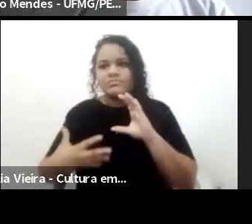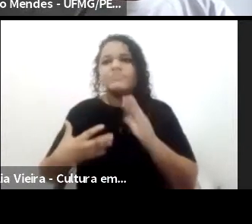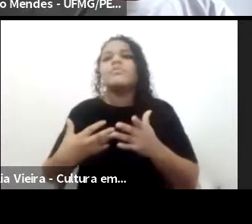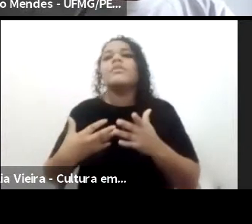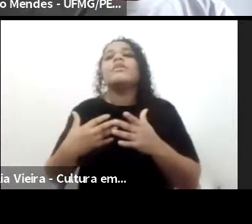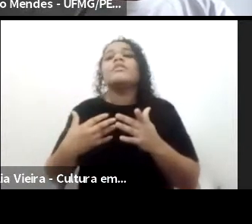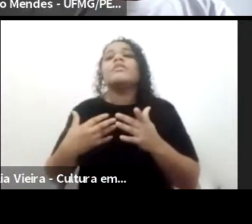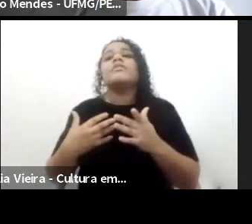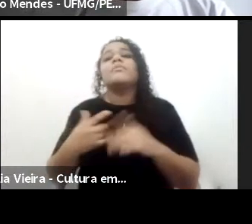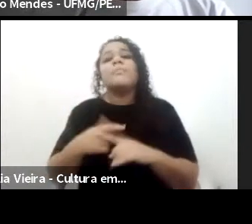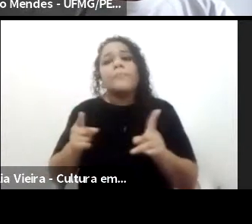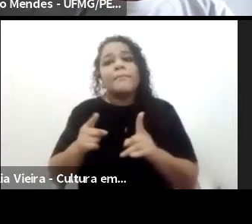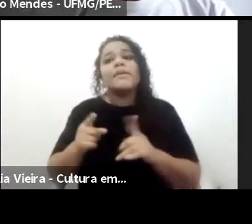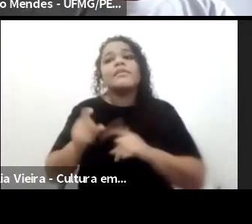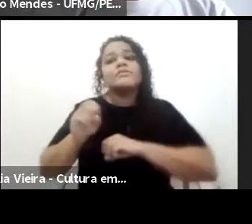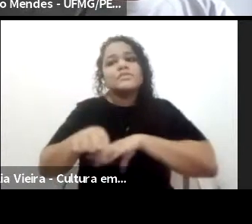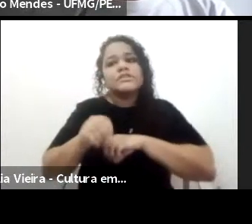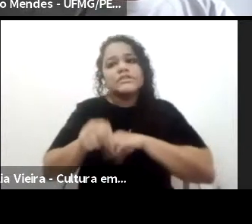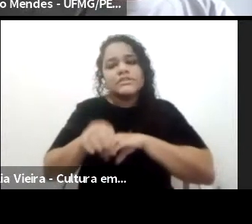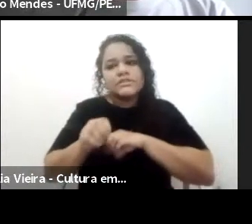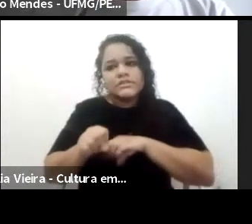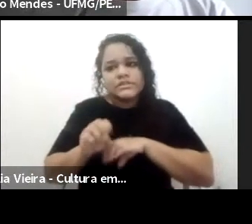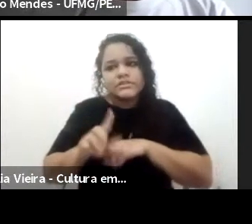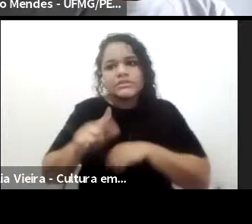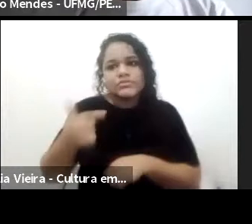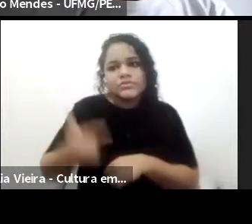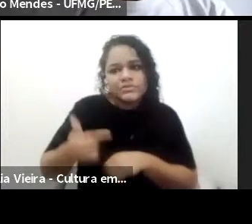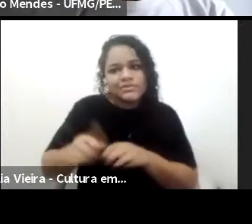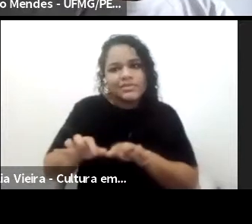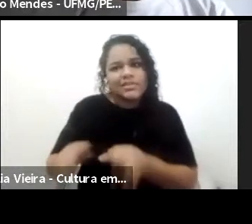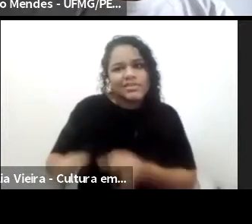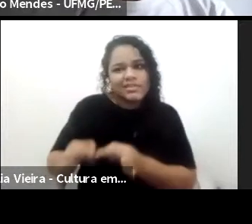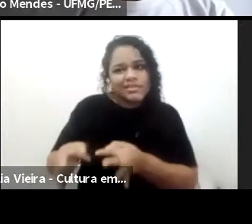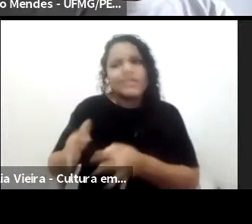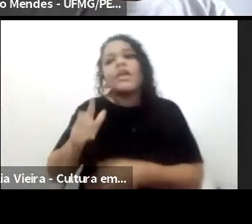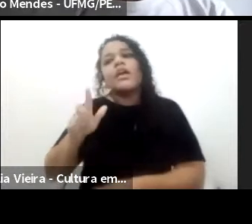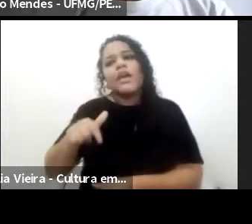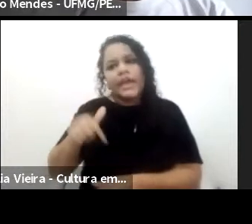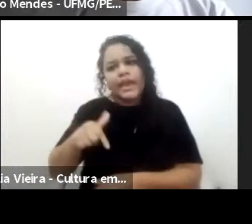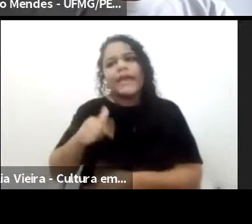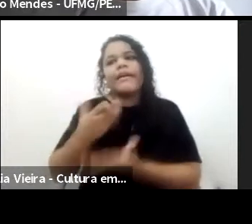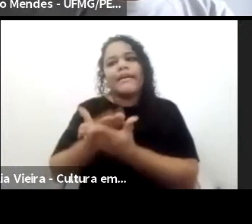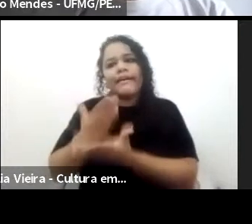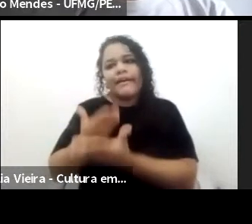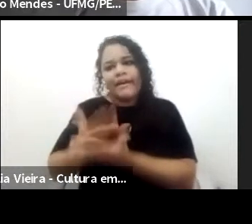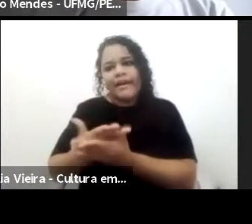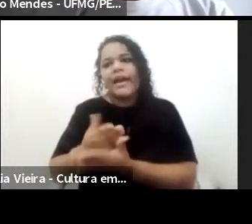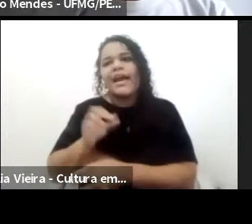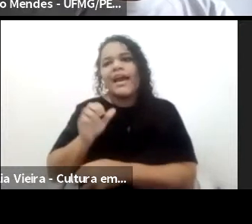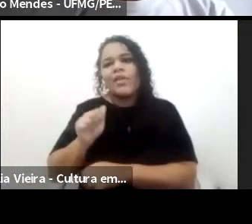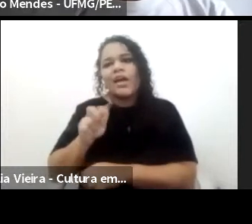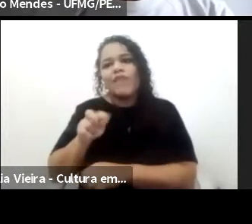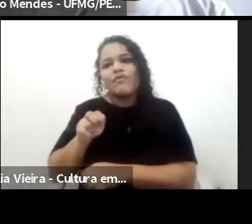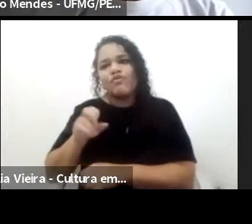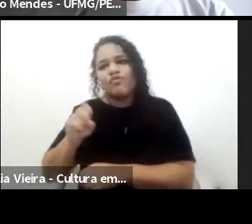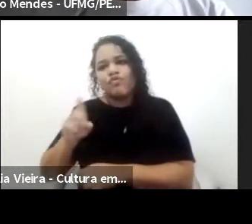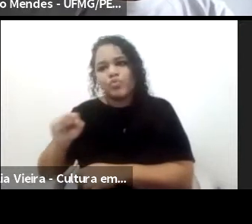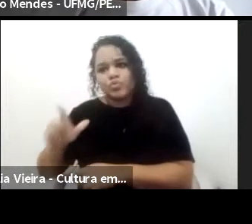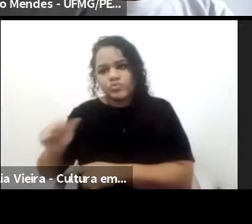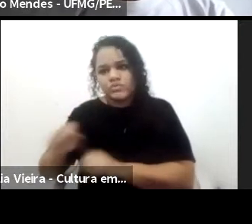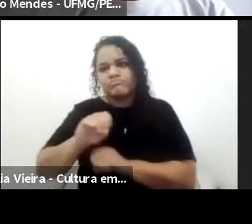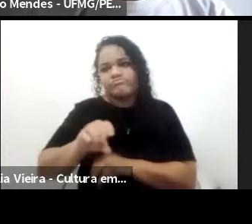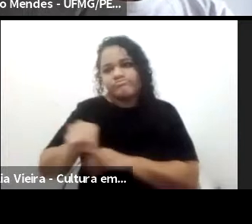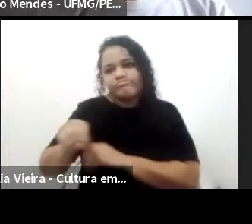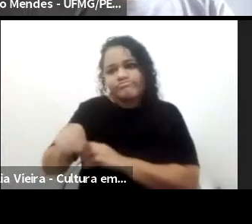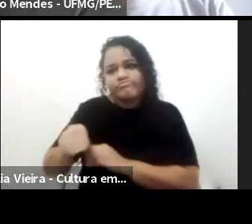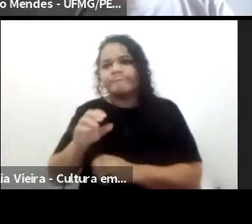muitos espaços vai continuar sendo aquelas aulas abulsas, então a gente vai ter alguns colégios, mas que a